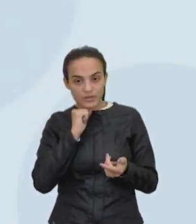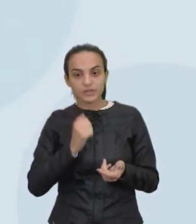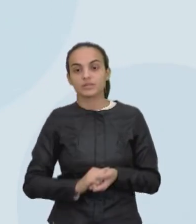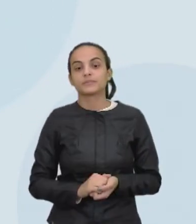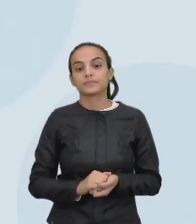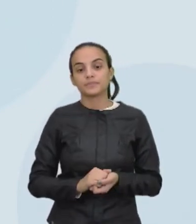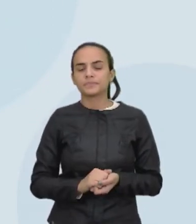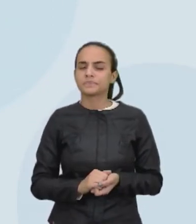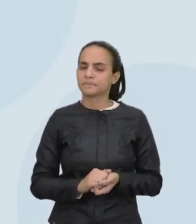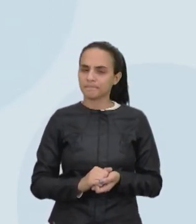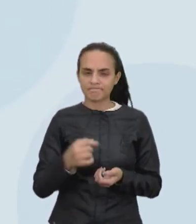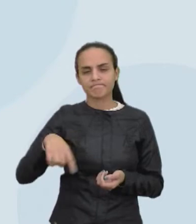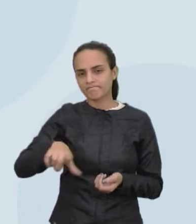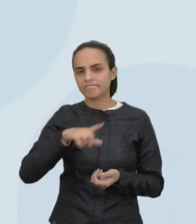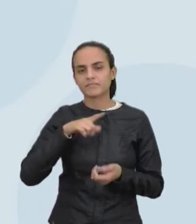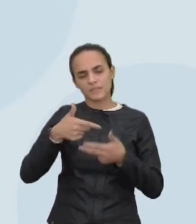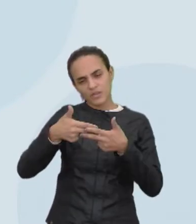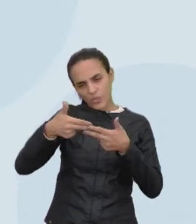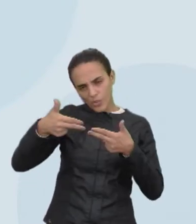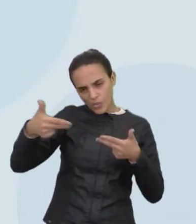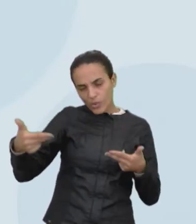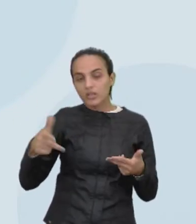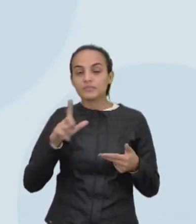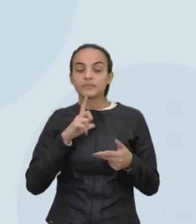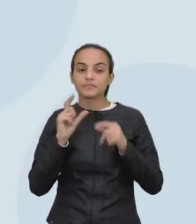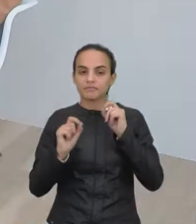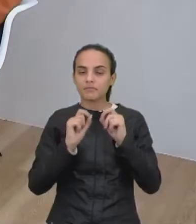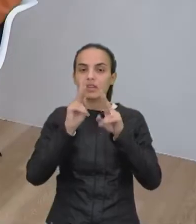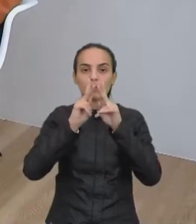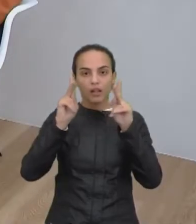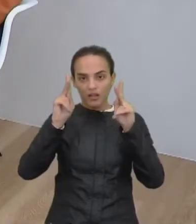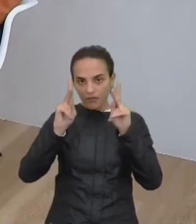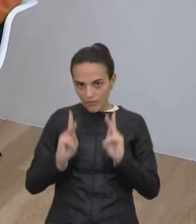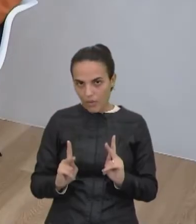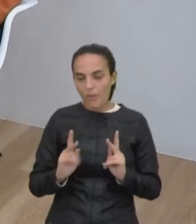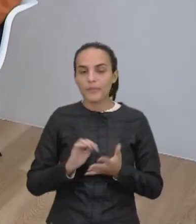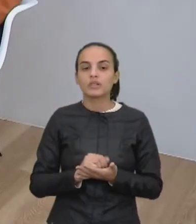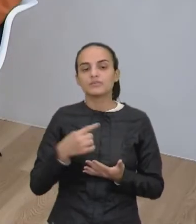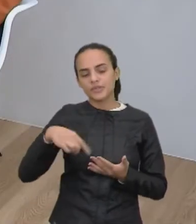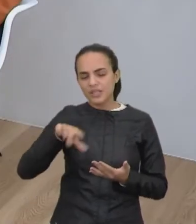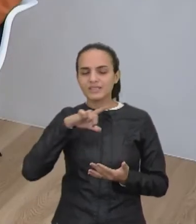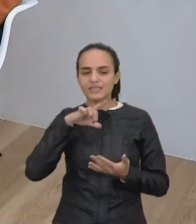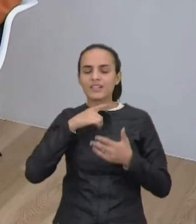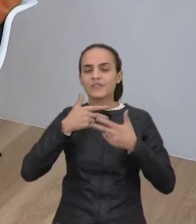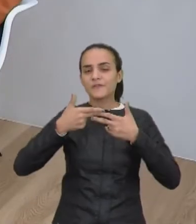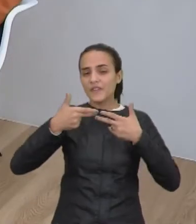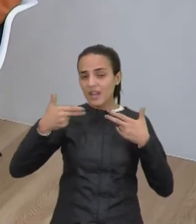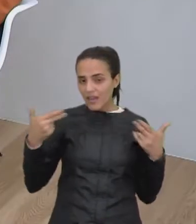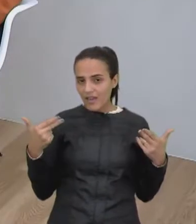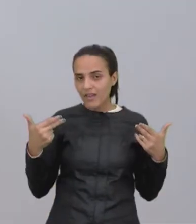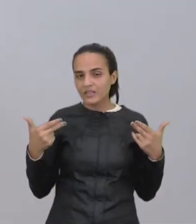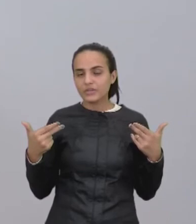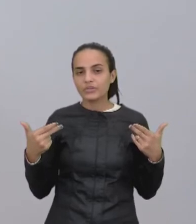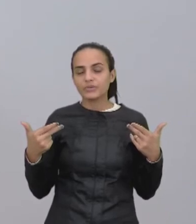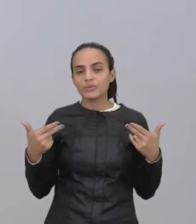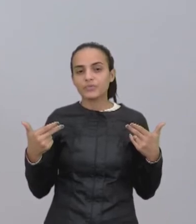Biológica, ou seja, a gente tem uma série aí de plataformas, né, a gente tem uma série de